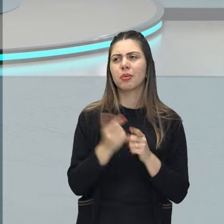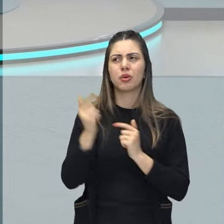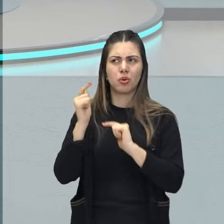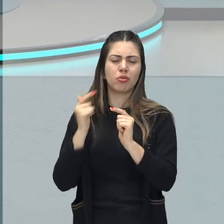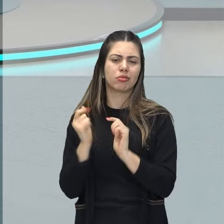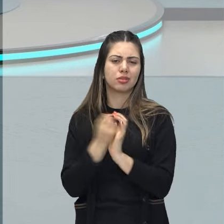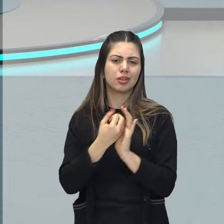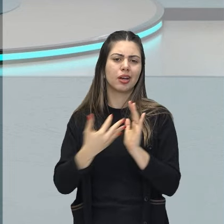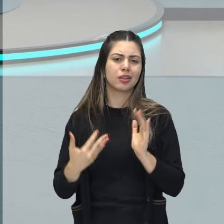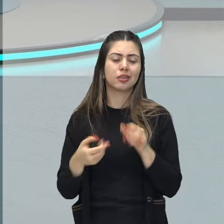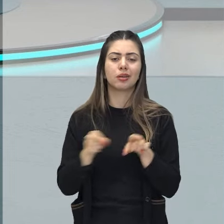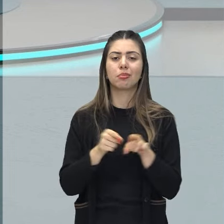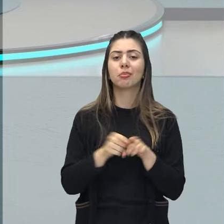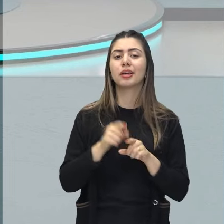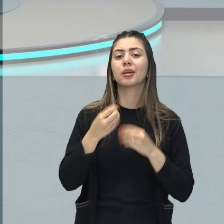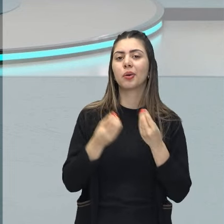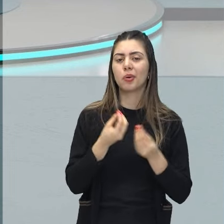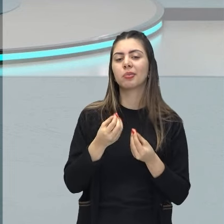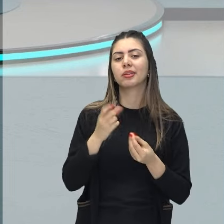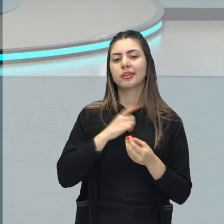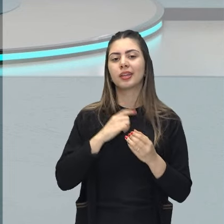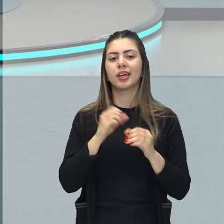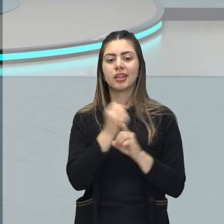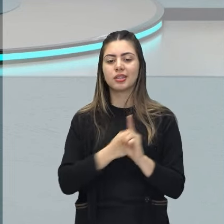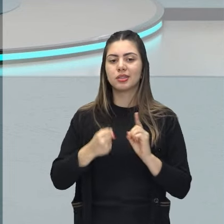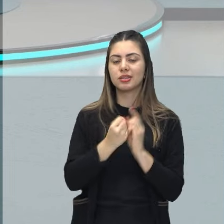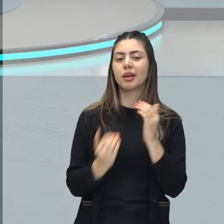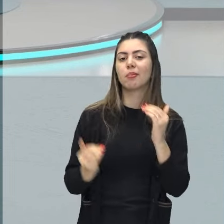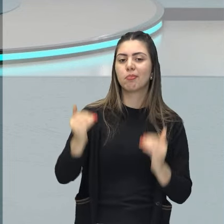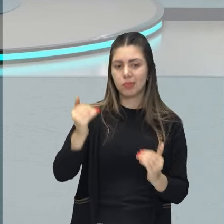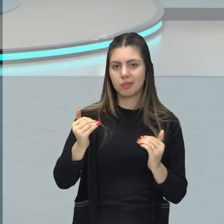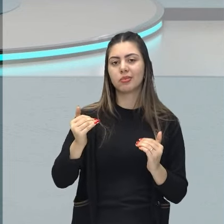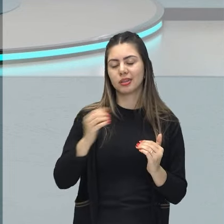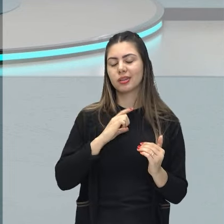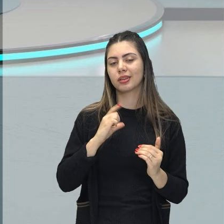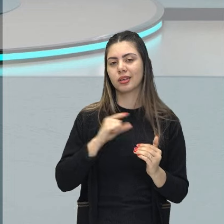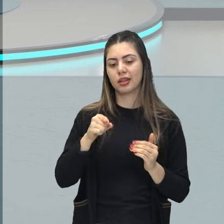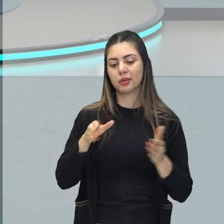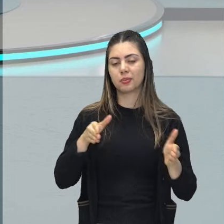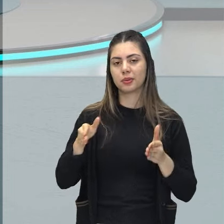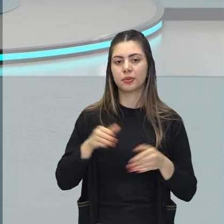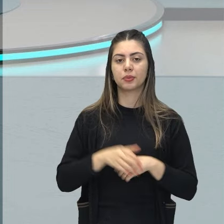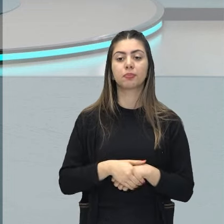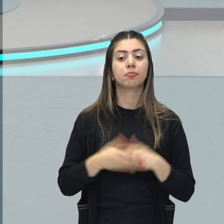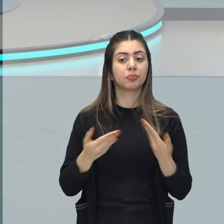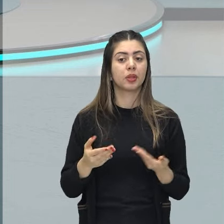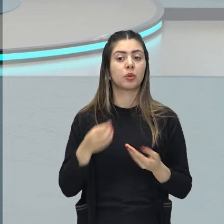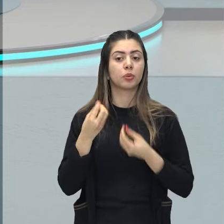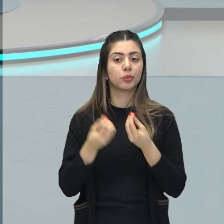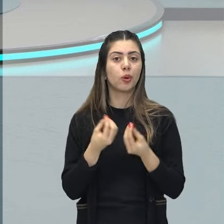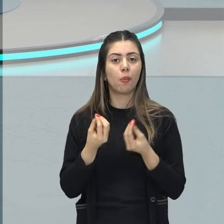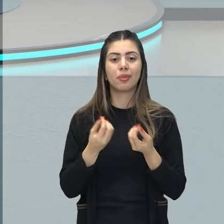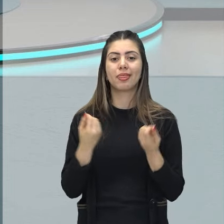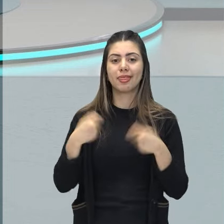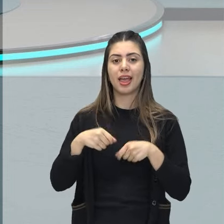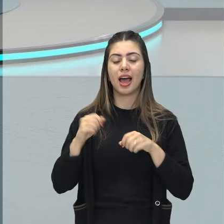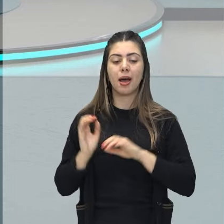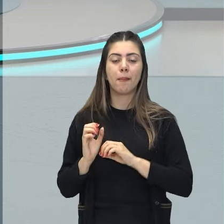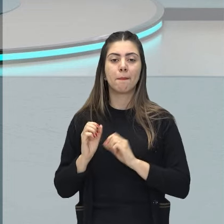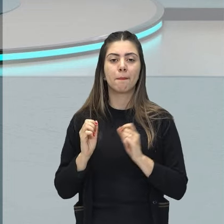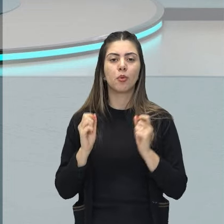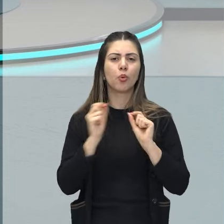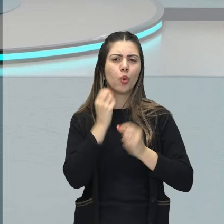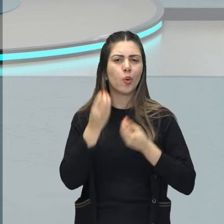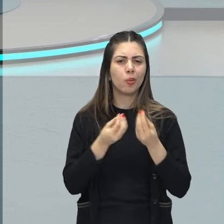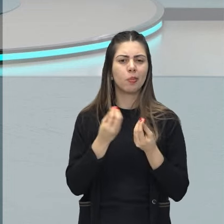como a desigualdade ainda permanece, ainda persistem nesse período no país. E isso tudo vai colaborar para produções